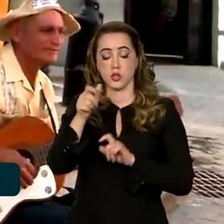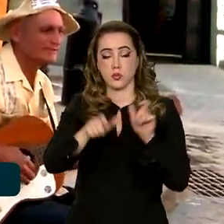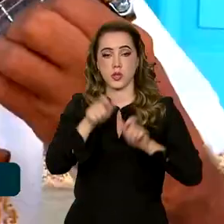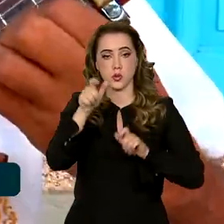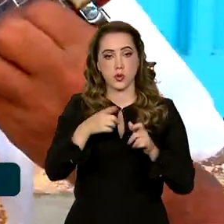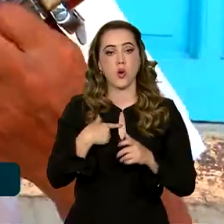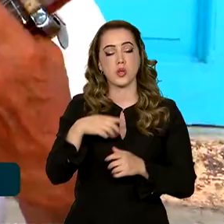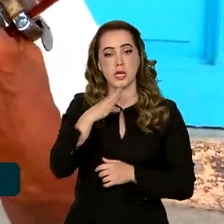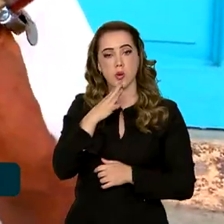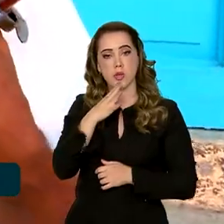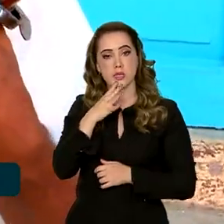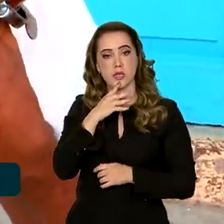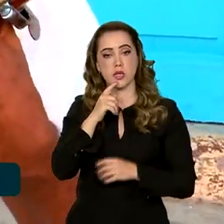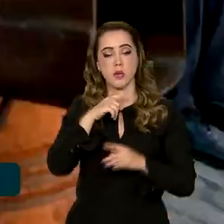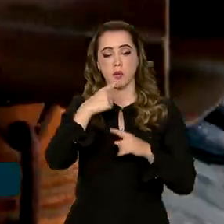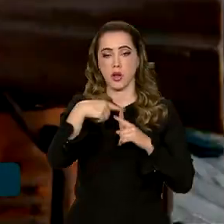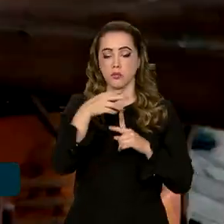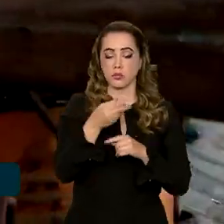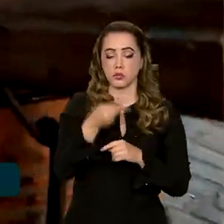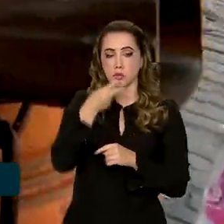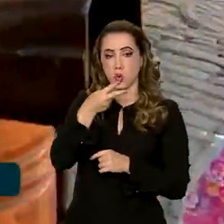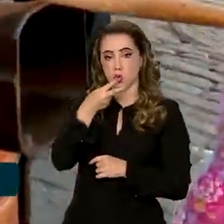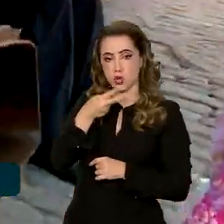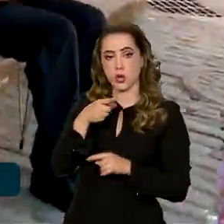potência em educação e cultura.